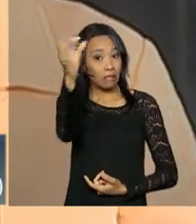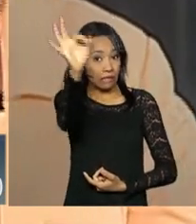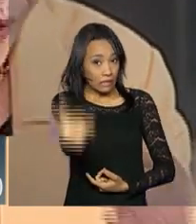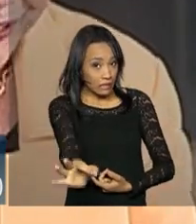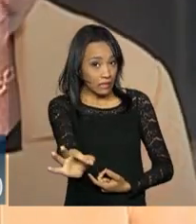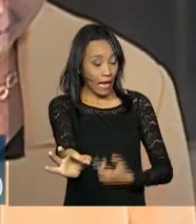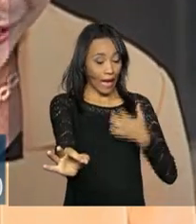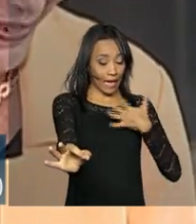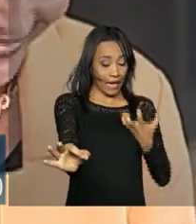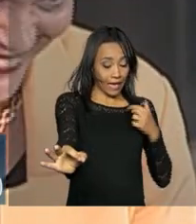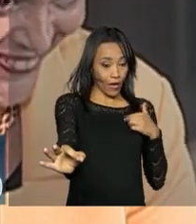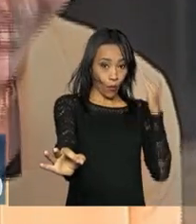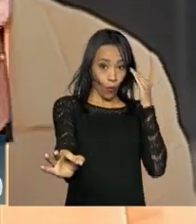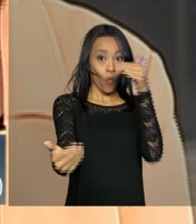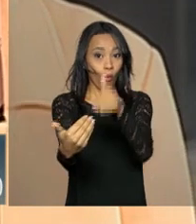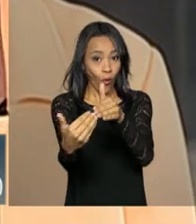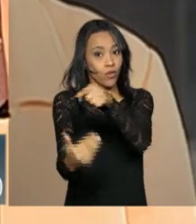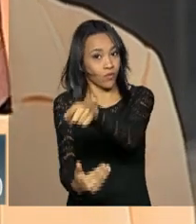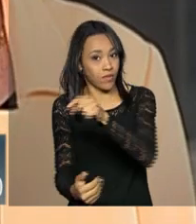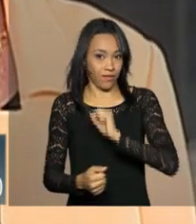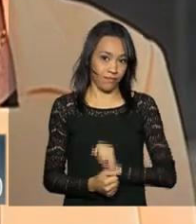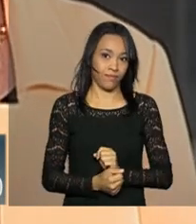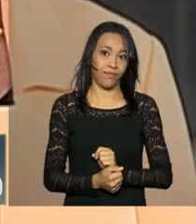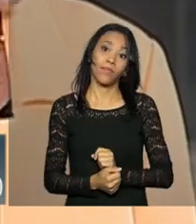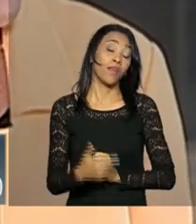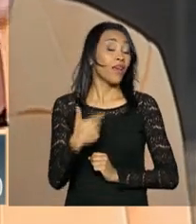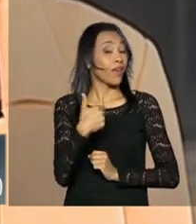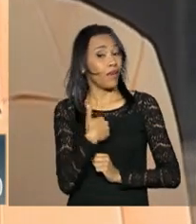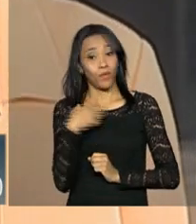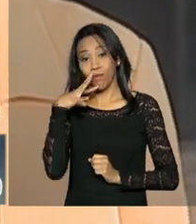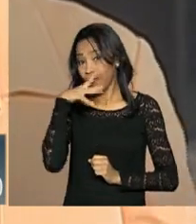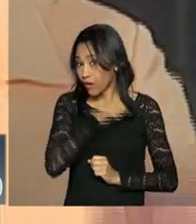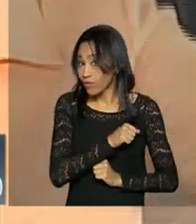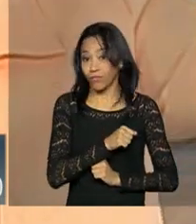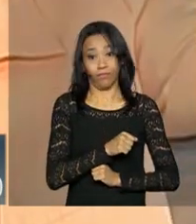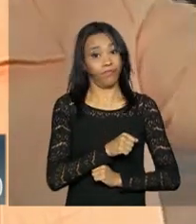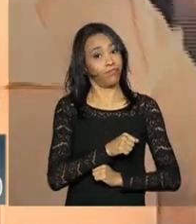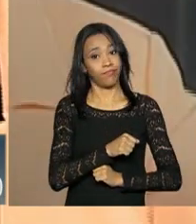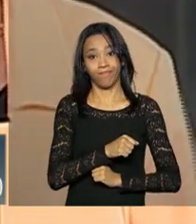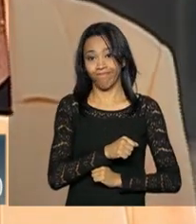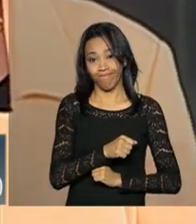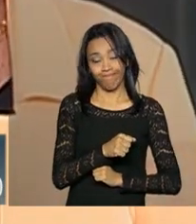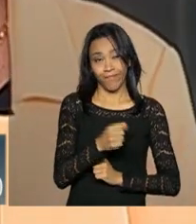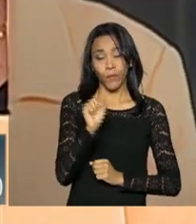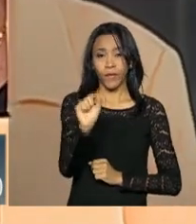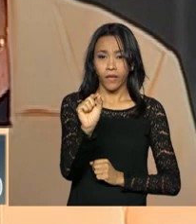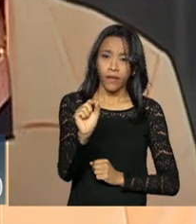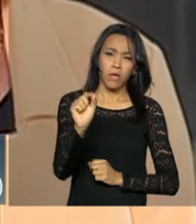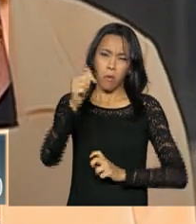concorde com a afirmação. Querida, eu não acho que tenha uma avaliação